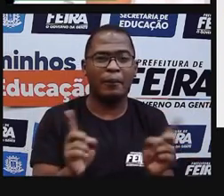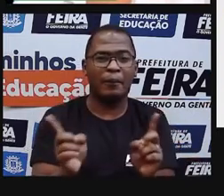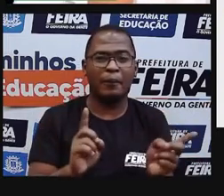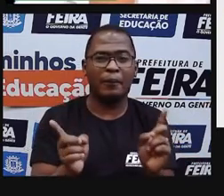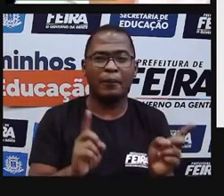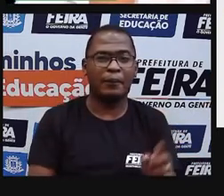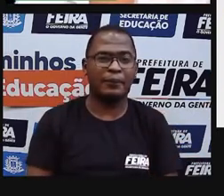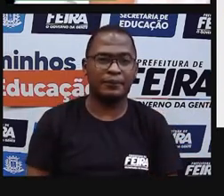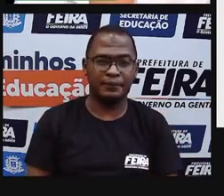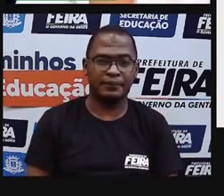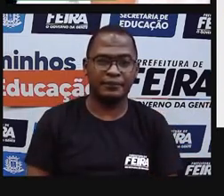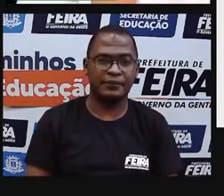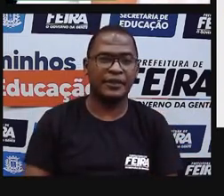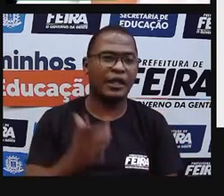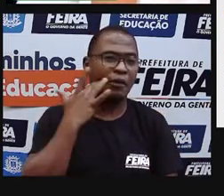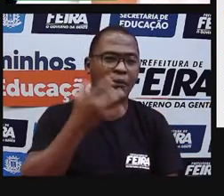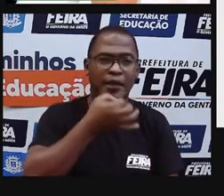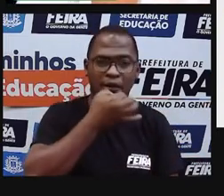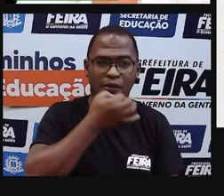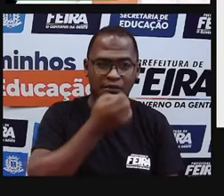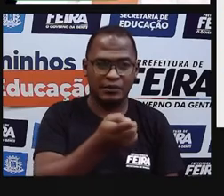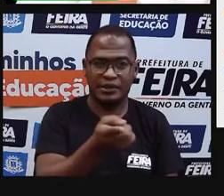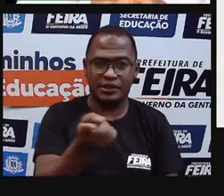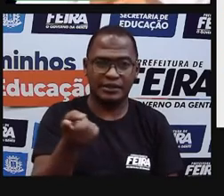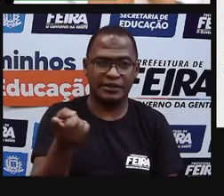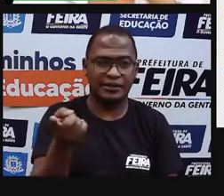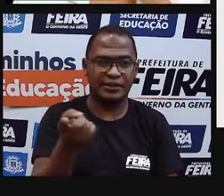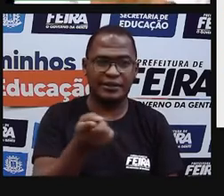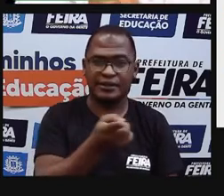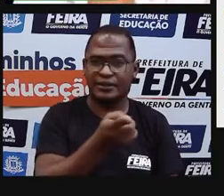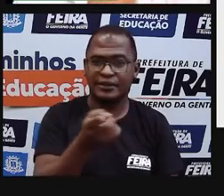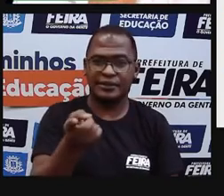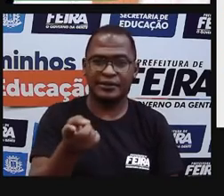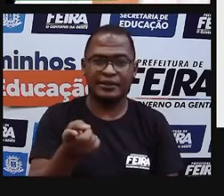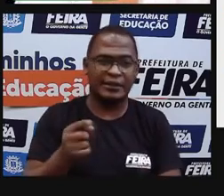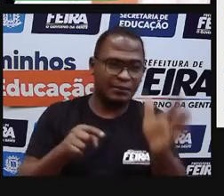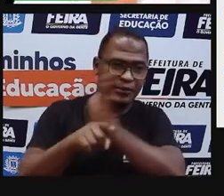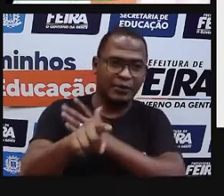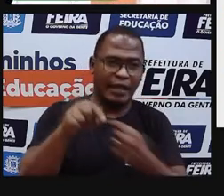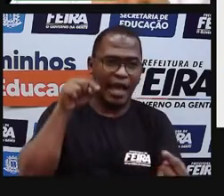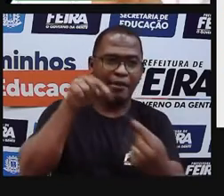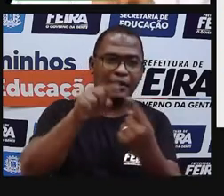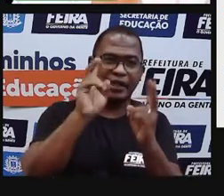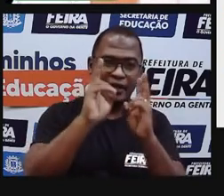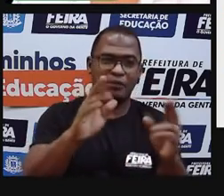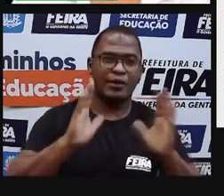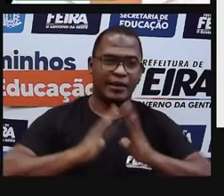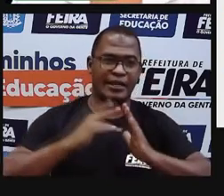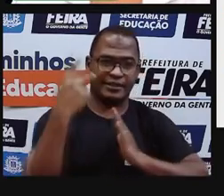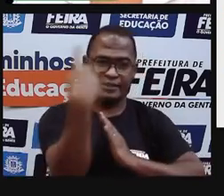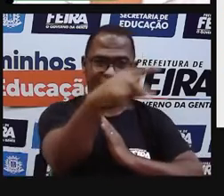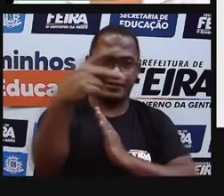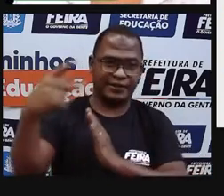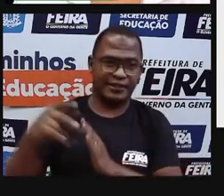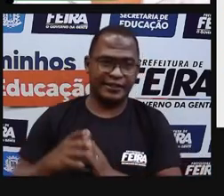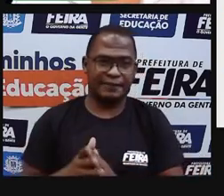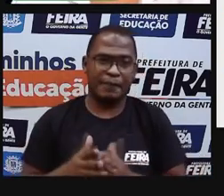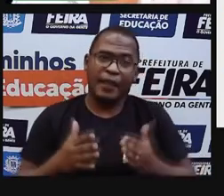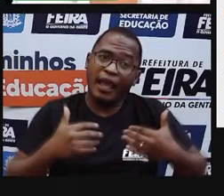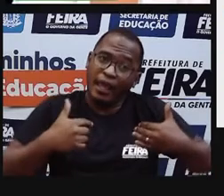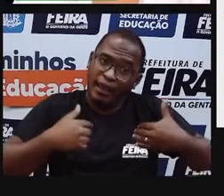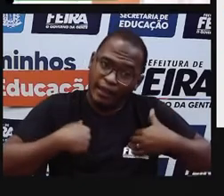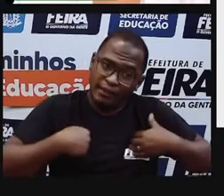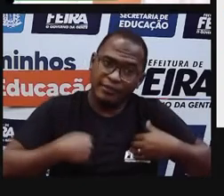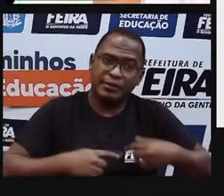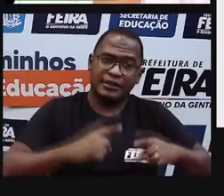Está certo ou errado? O que vocês acham? Vocês têm uma alimentação parecida com essa? Eu vou colocar correto para a gente